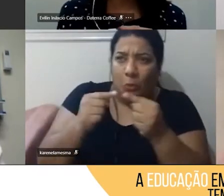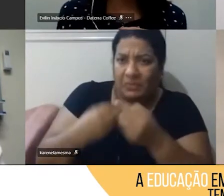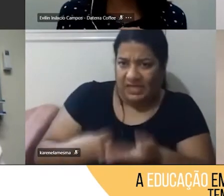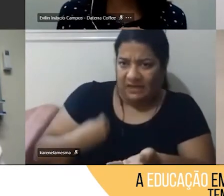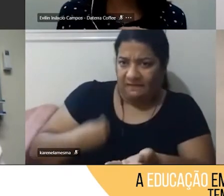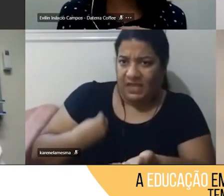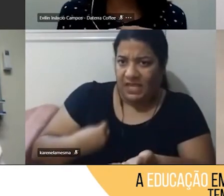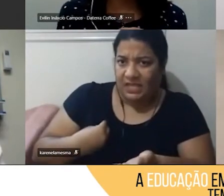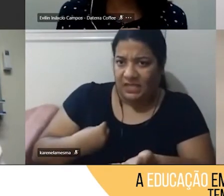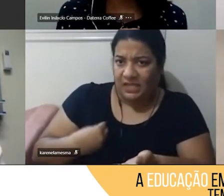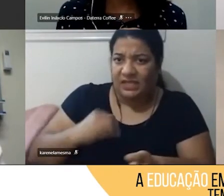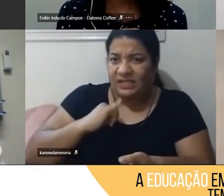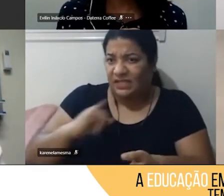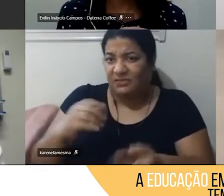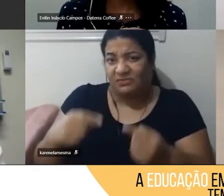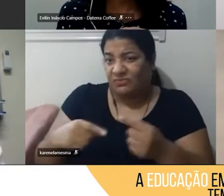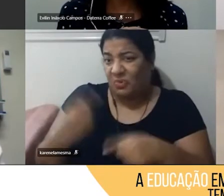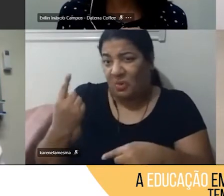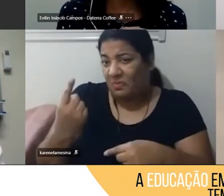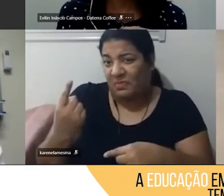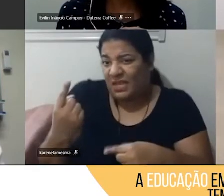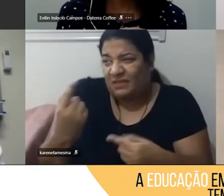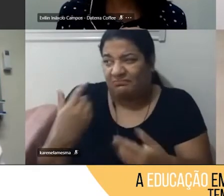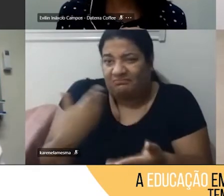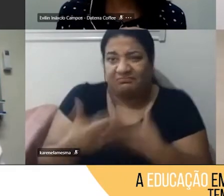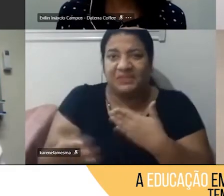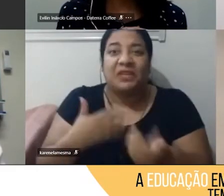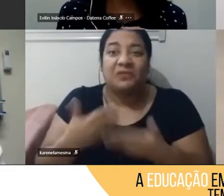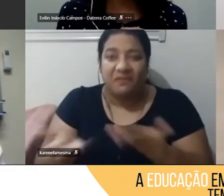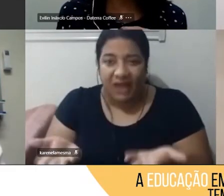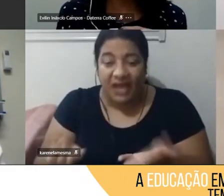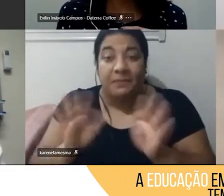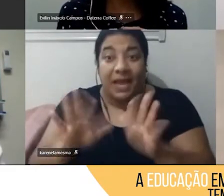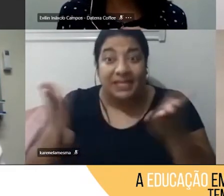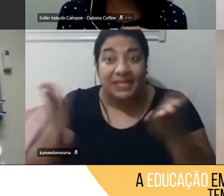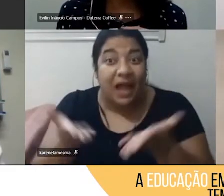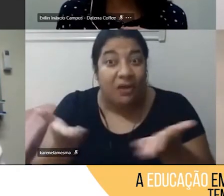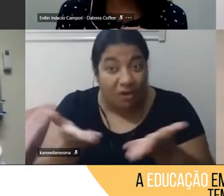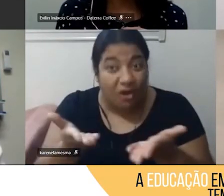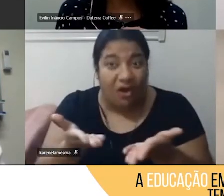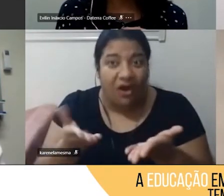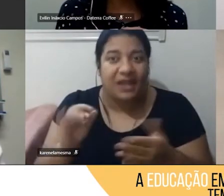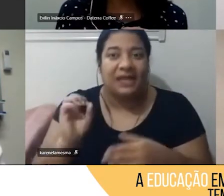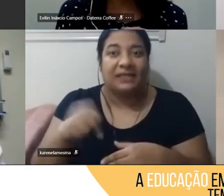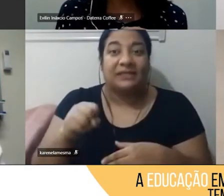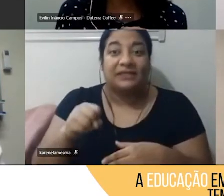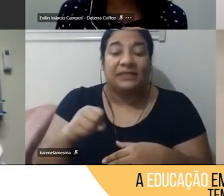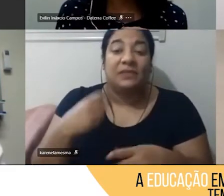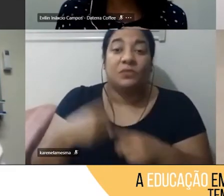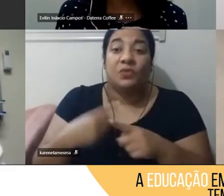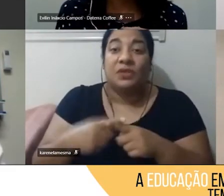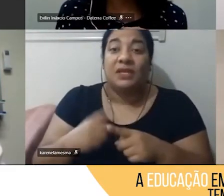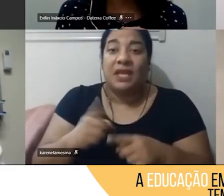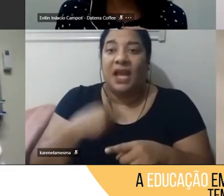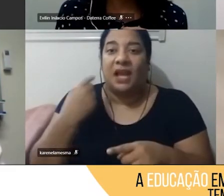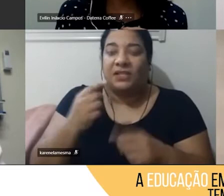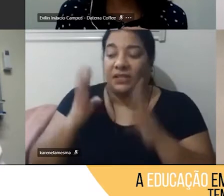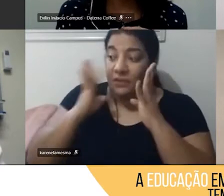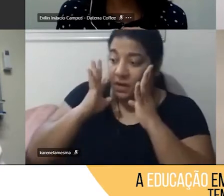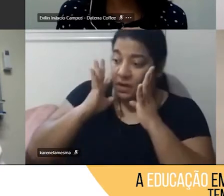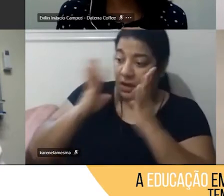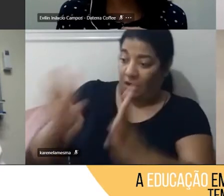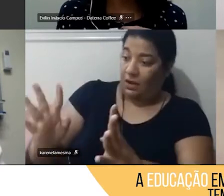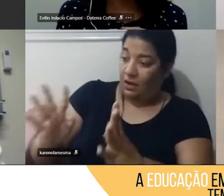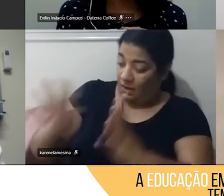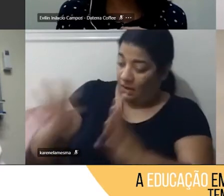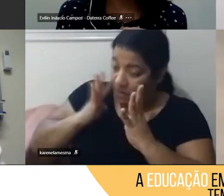significado pra eles no que está acontecendo agora, talvez não tenha tanta relevância, mas como a gente escuta eles quando a gente começa, então a